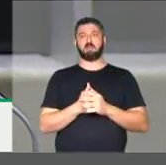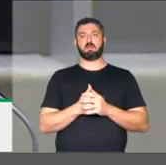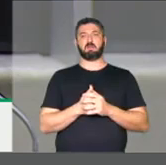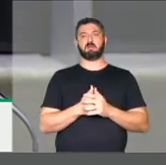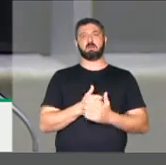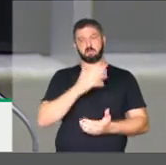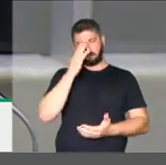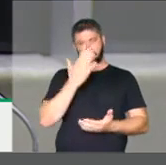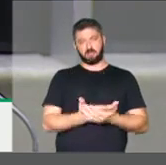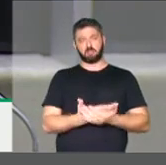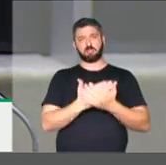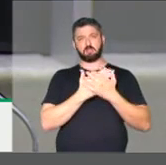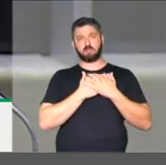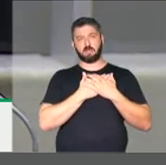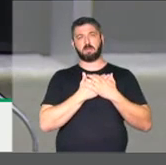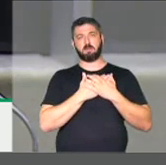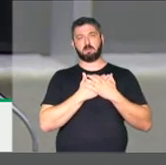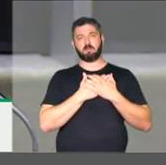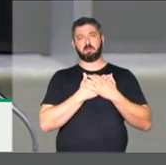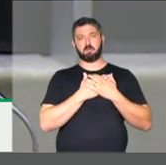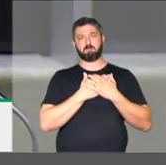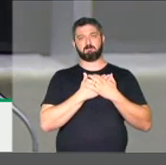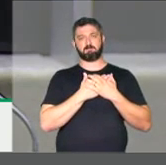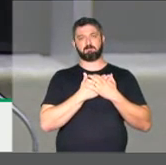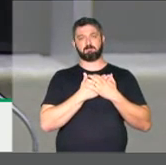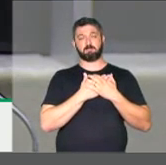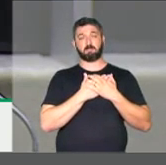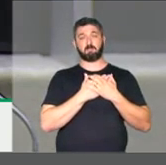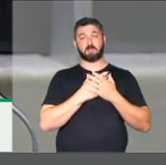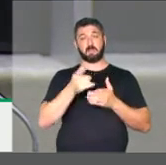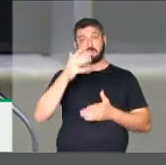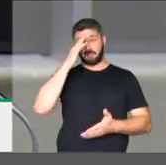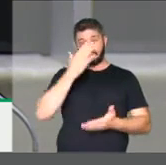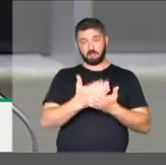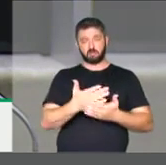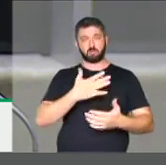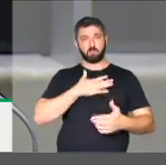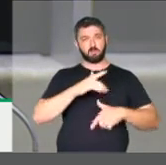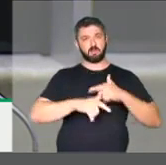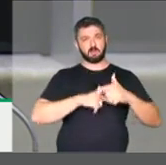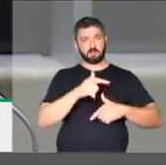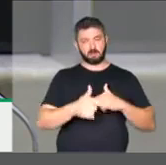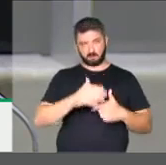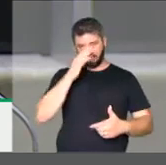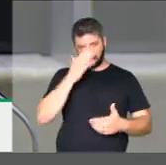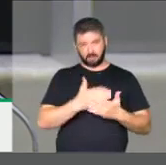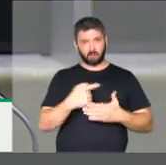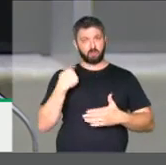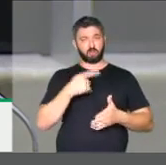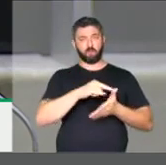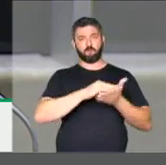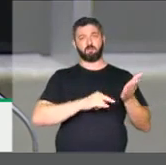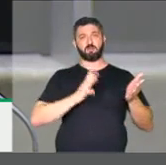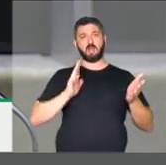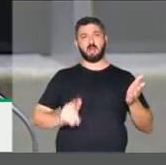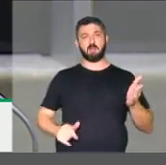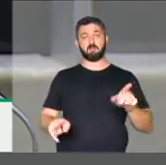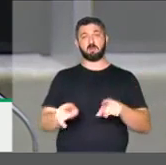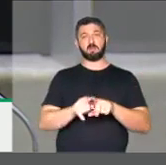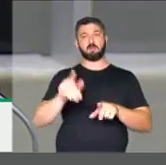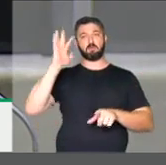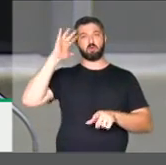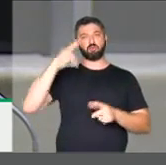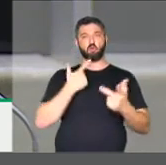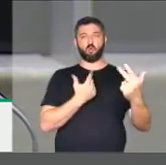acreditarem em mim a oportunidade, que acreditam no nosso trabalho, na nossa ficha limpa e nos nossos